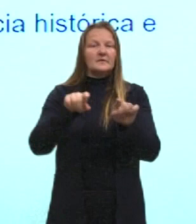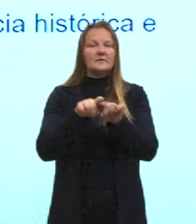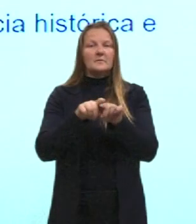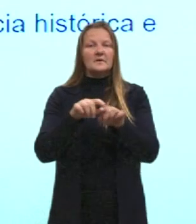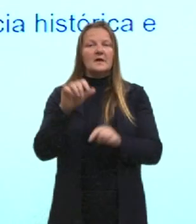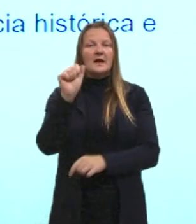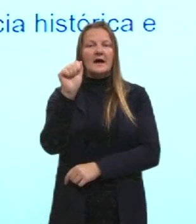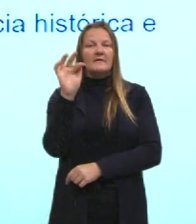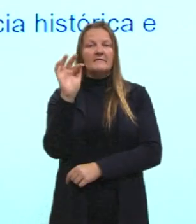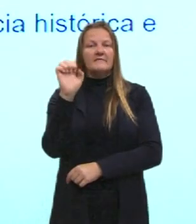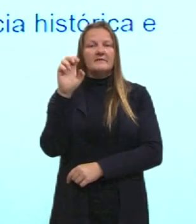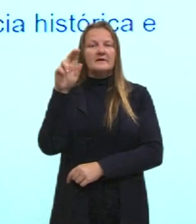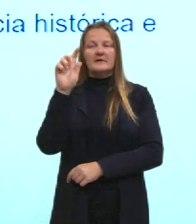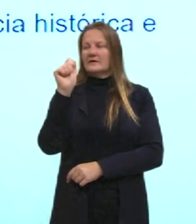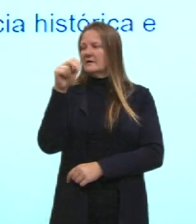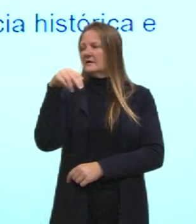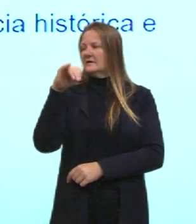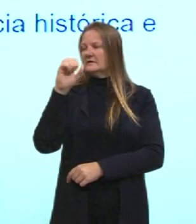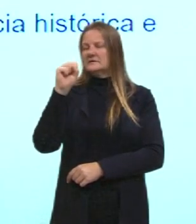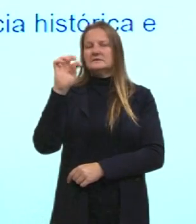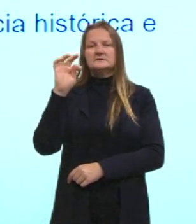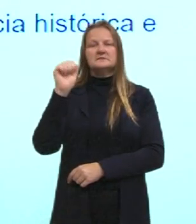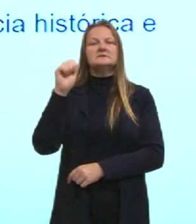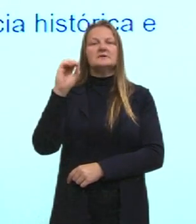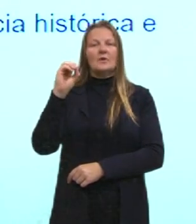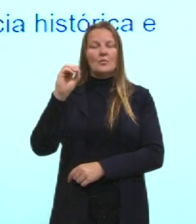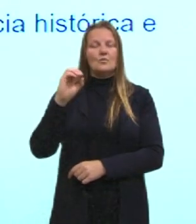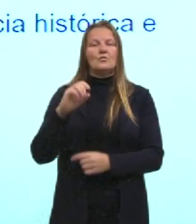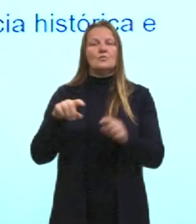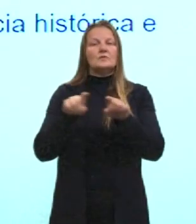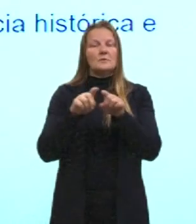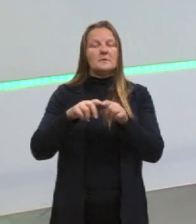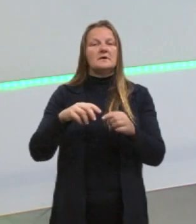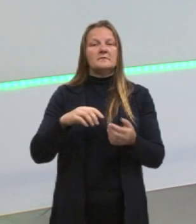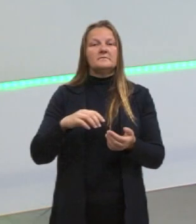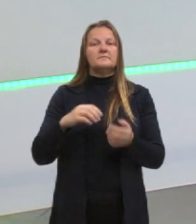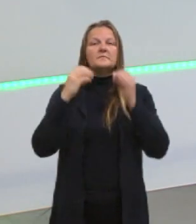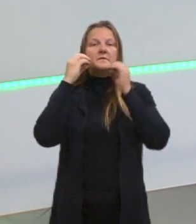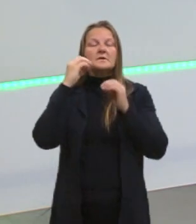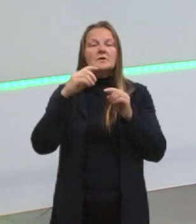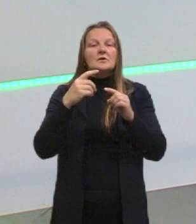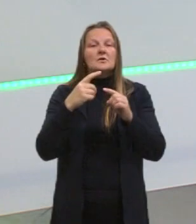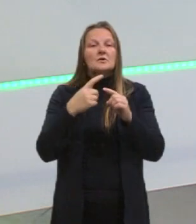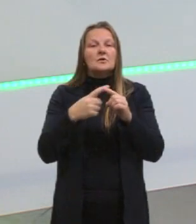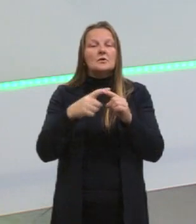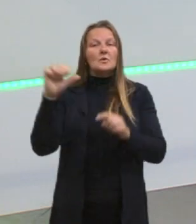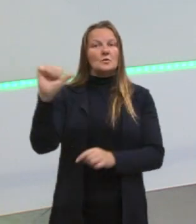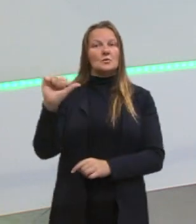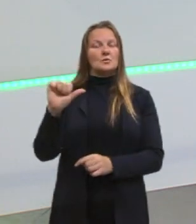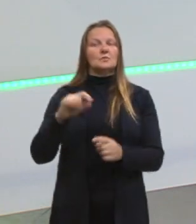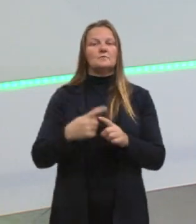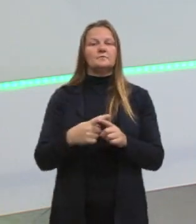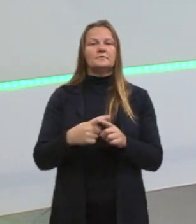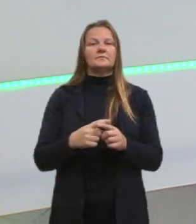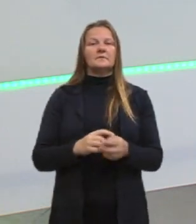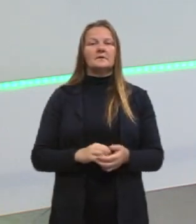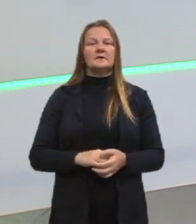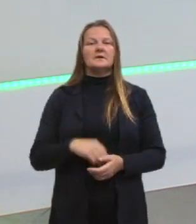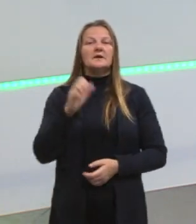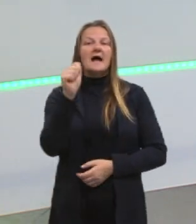histórica e geopolítica, a geopolítica a gente vai ver por causa do petróleo, tá, meninos e meninas? Vamos passar mais um aqui, então.